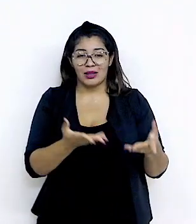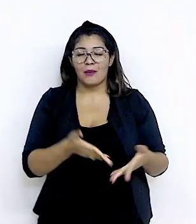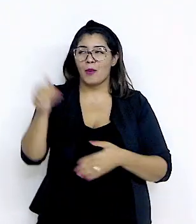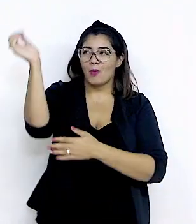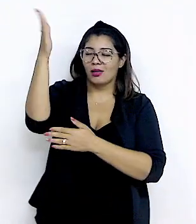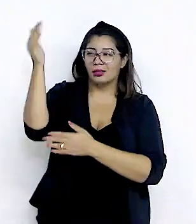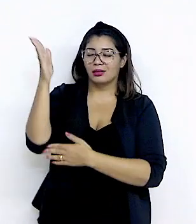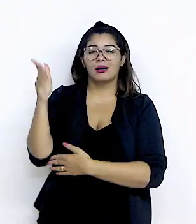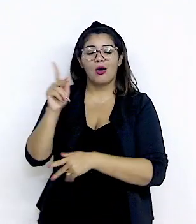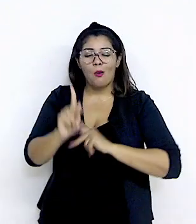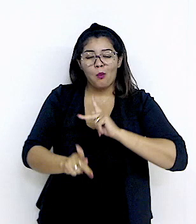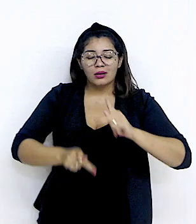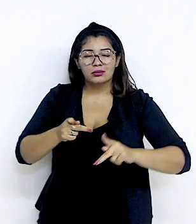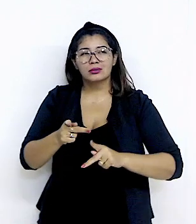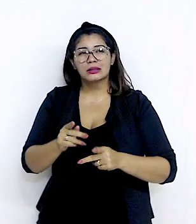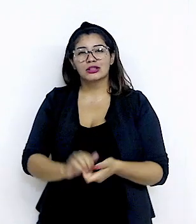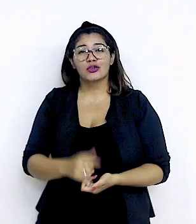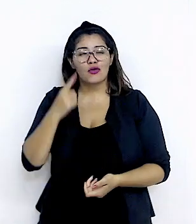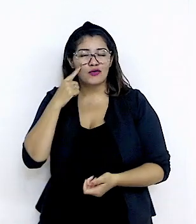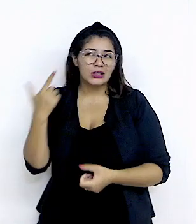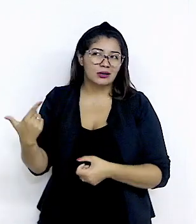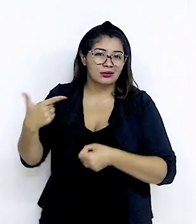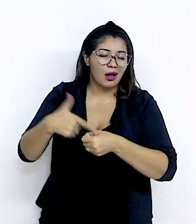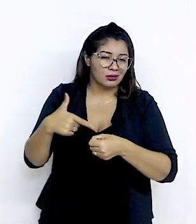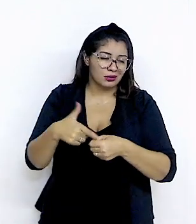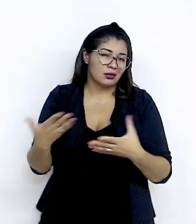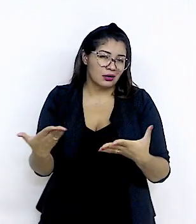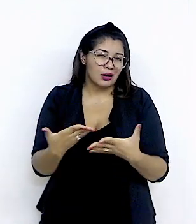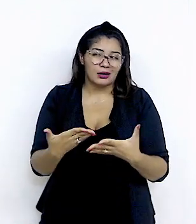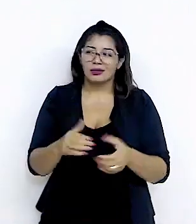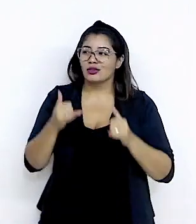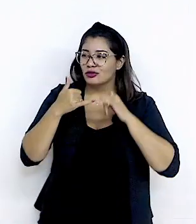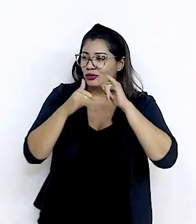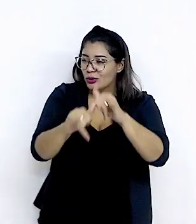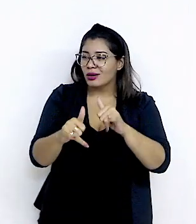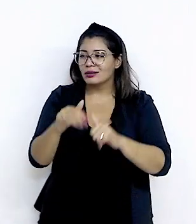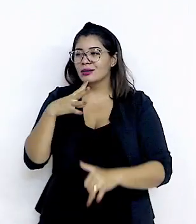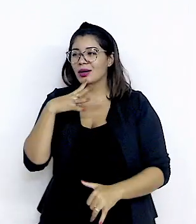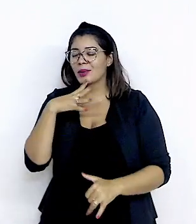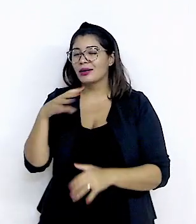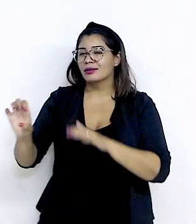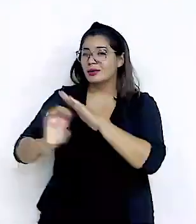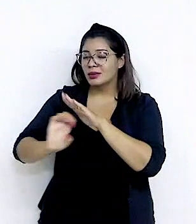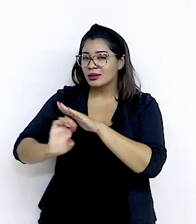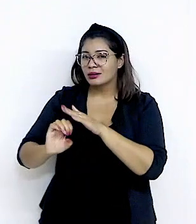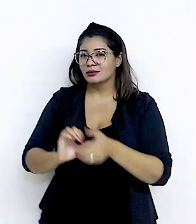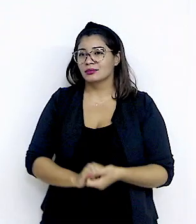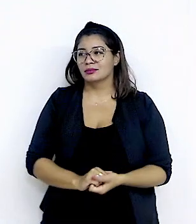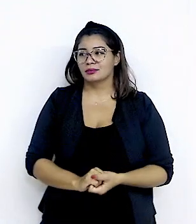brasileira Com vistas à sinergia e agregação de conhecimentos para os empresários?